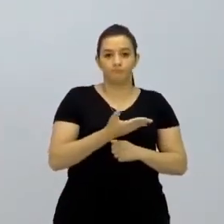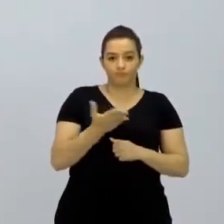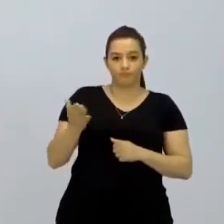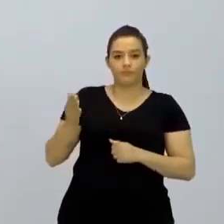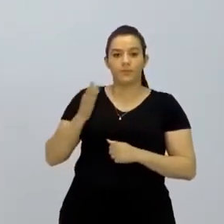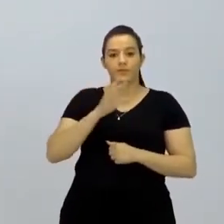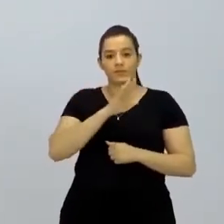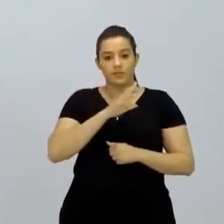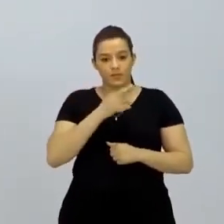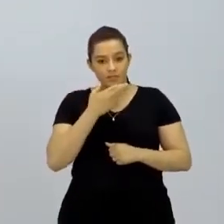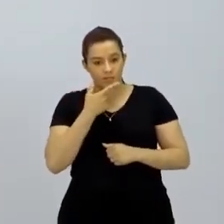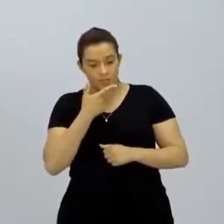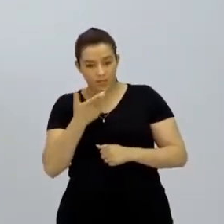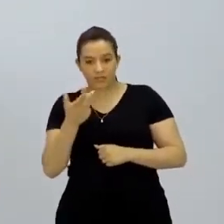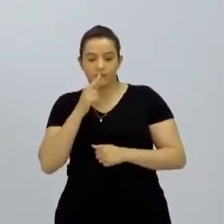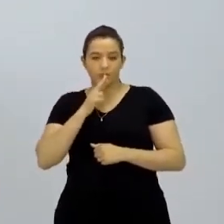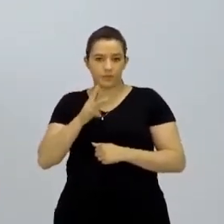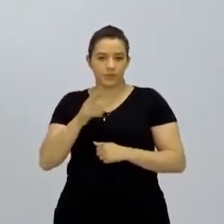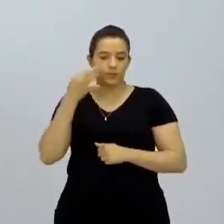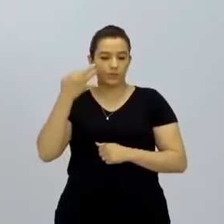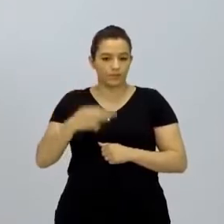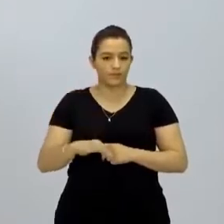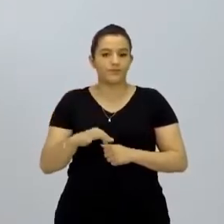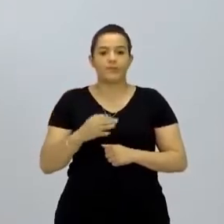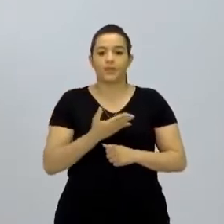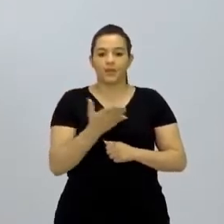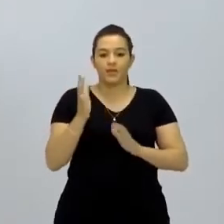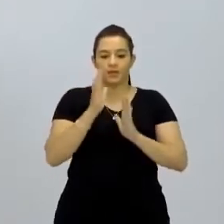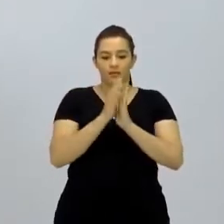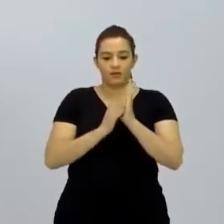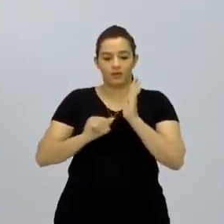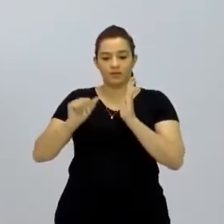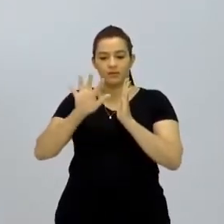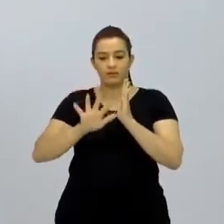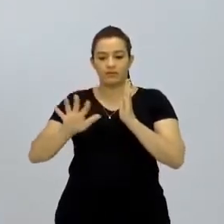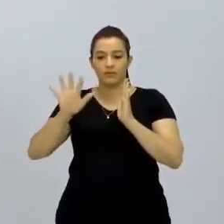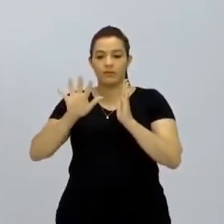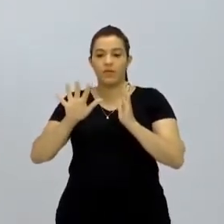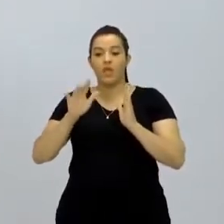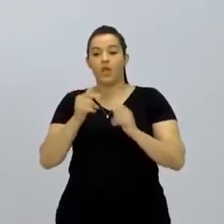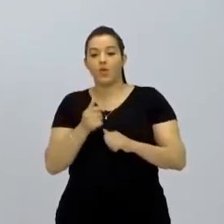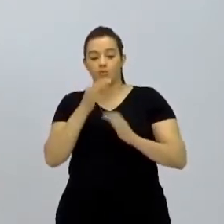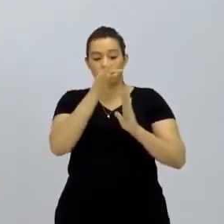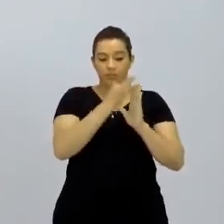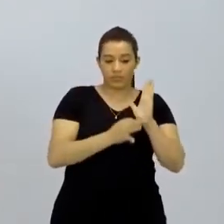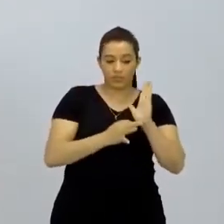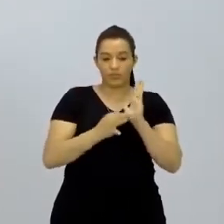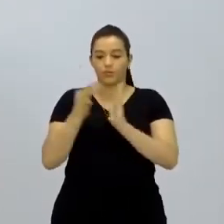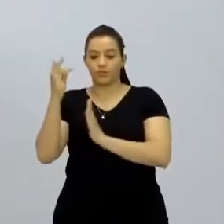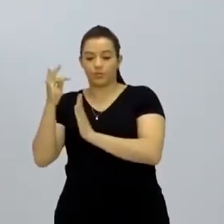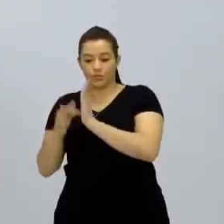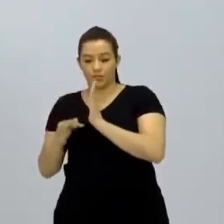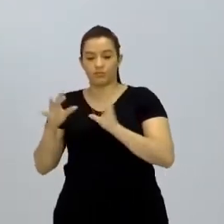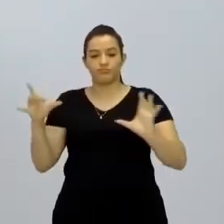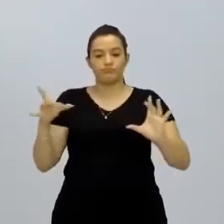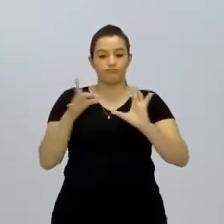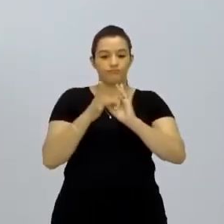com certeza, certíssimas, o contexto é esse, porque intertextualidade já diz, é um texto que está ligado a outro texto, e até eu